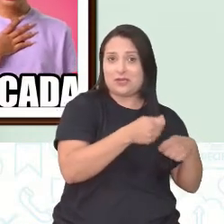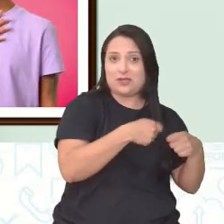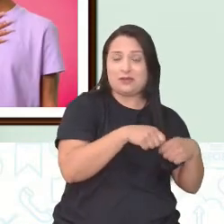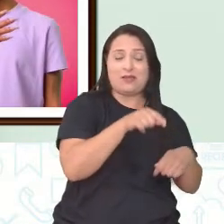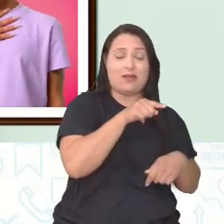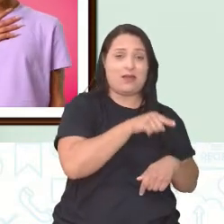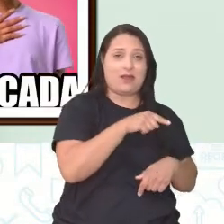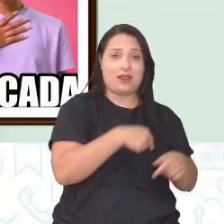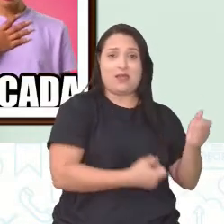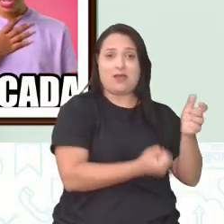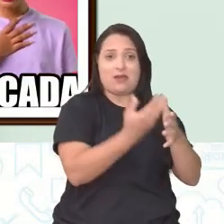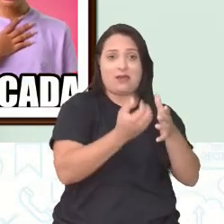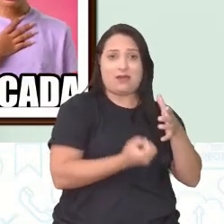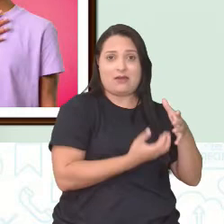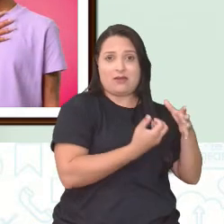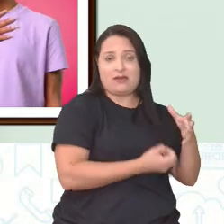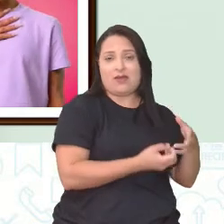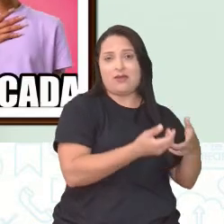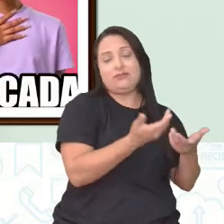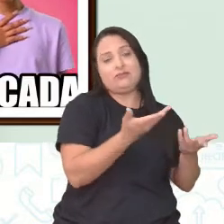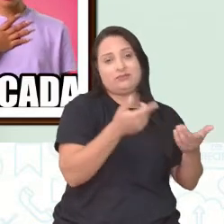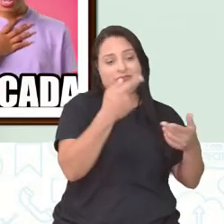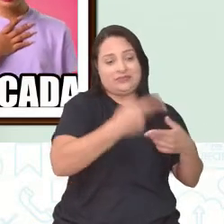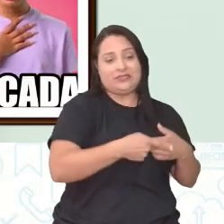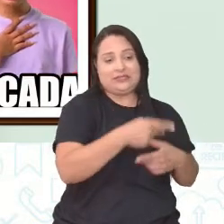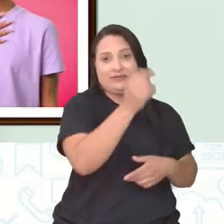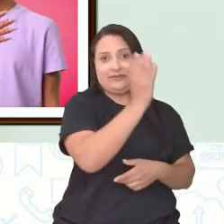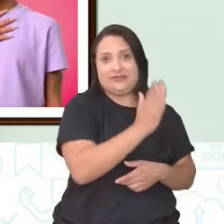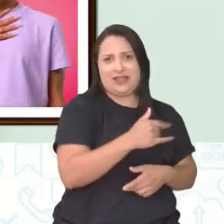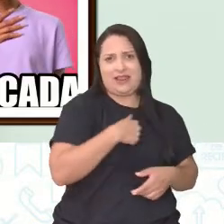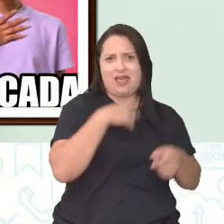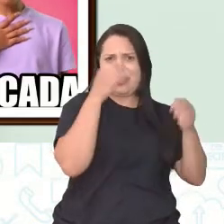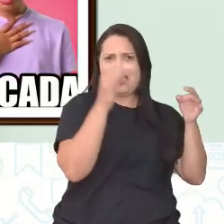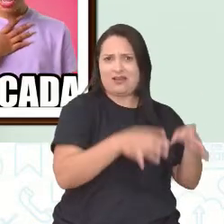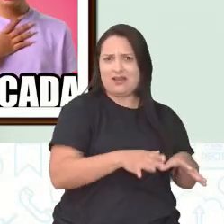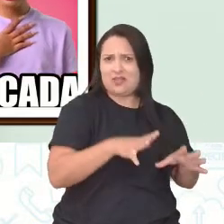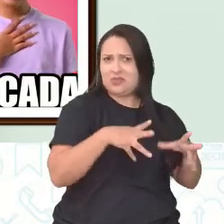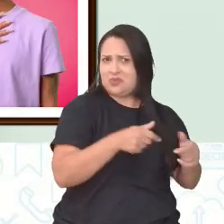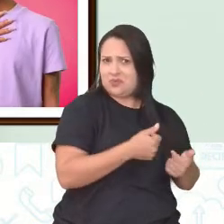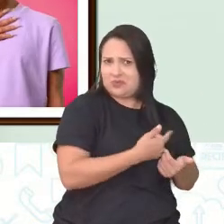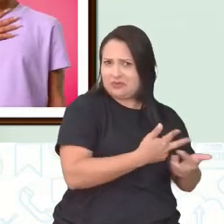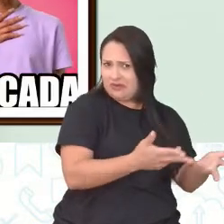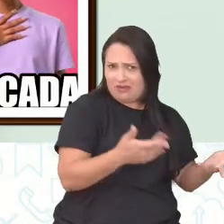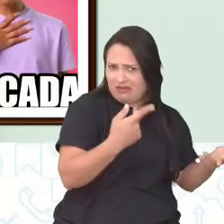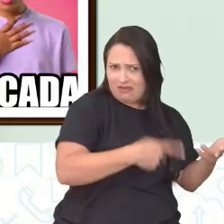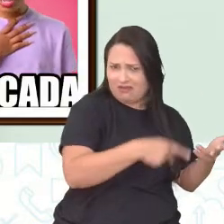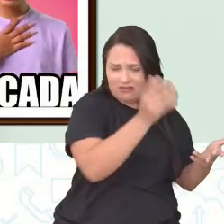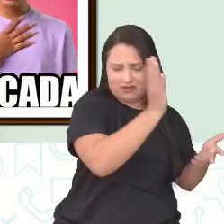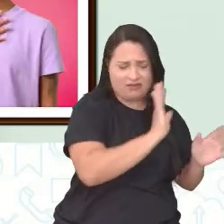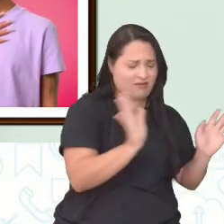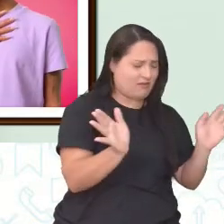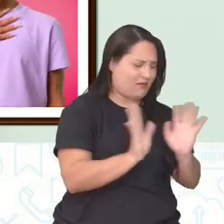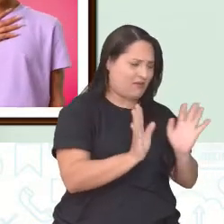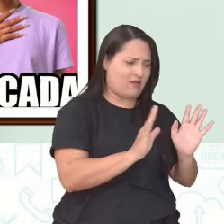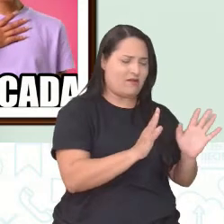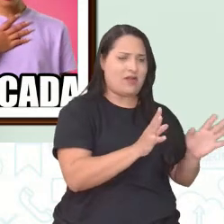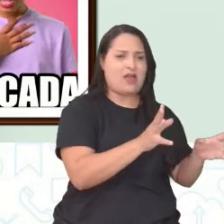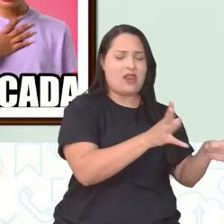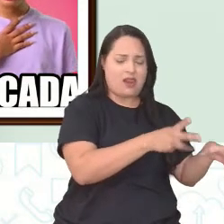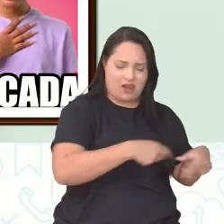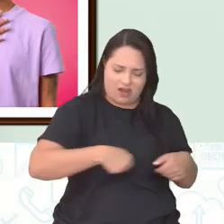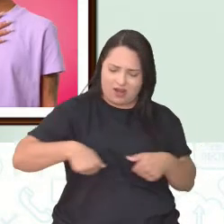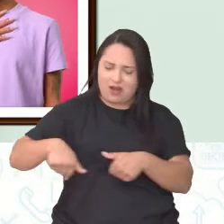criado no período que ele estava aqui. Ele ia deixar todo o dinheirinho para aqui para o Brasil? Não. Não, ele leva